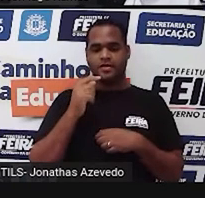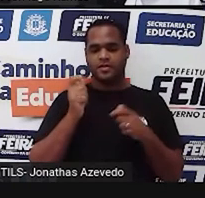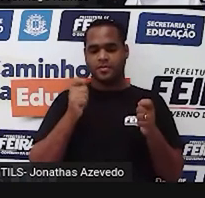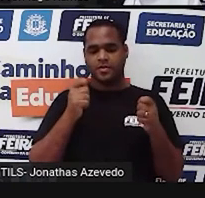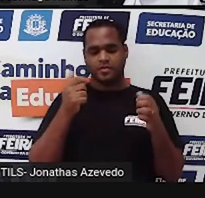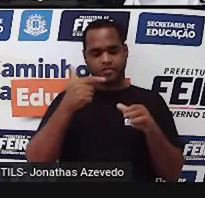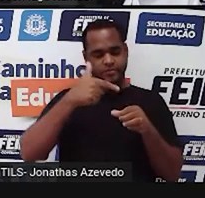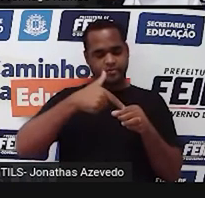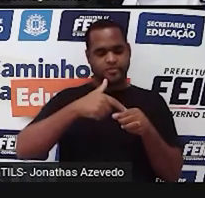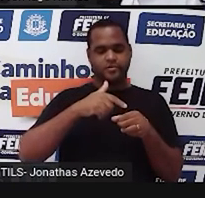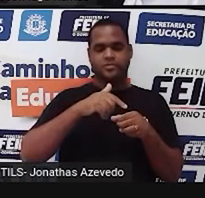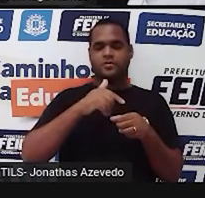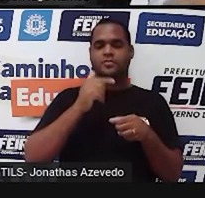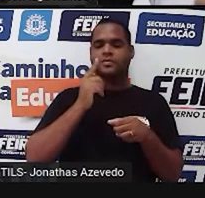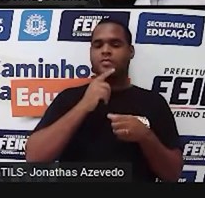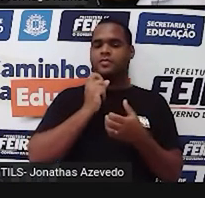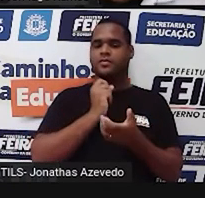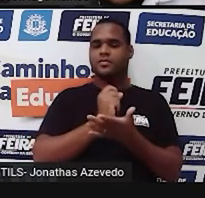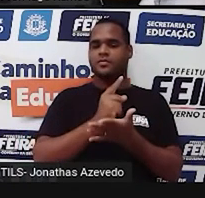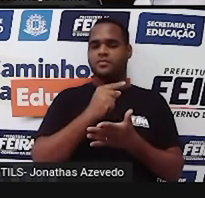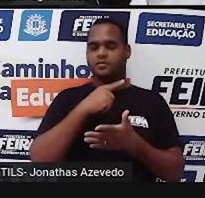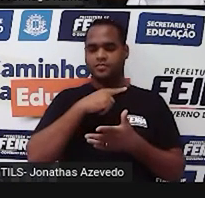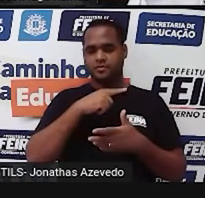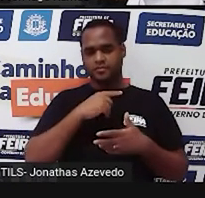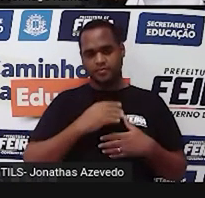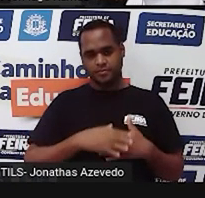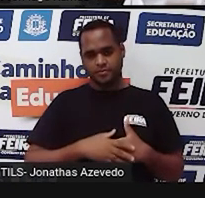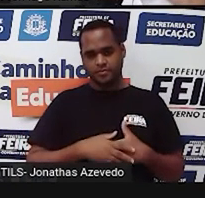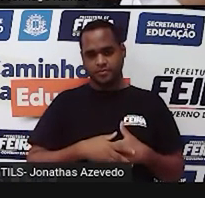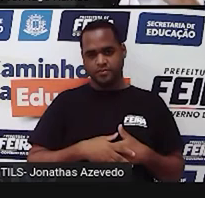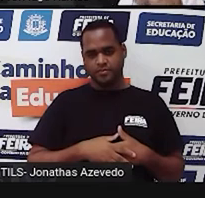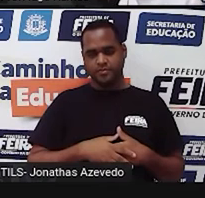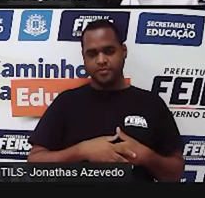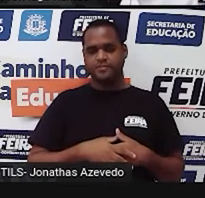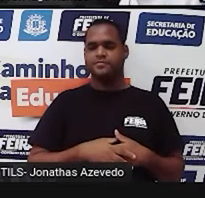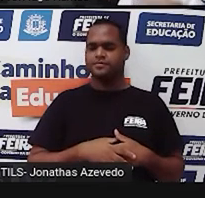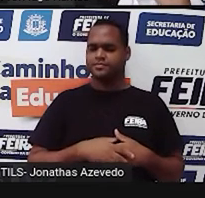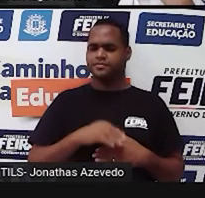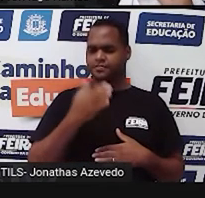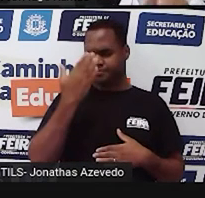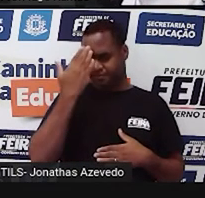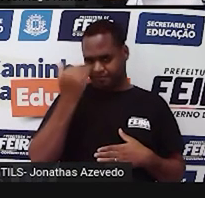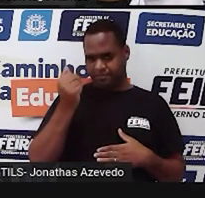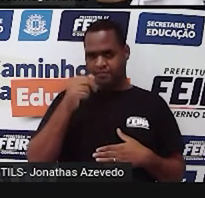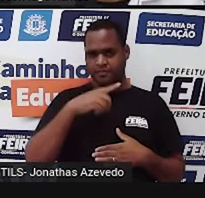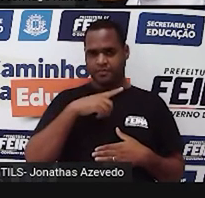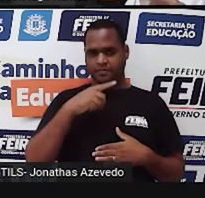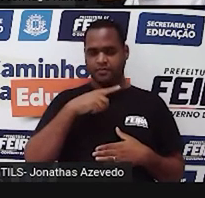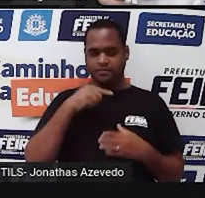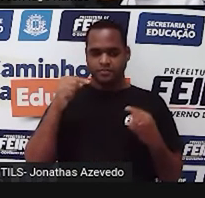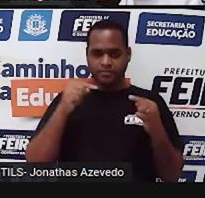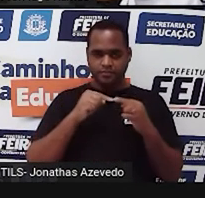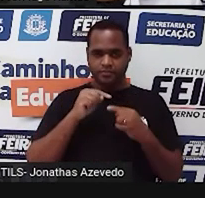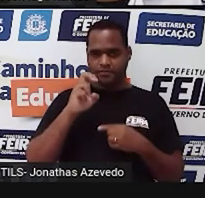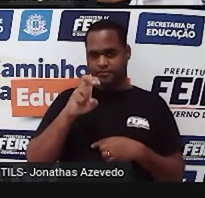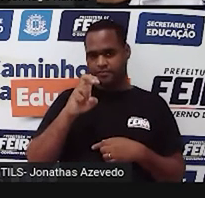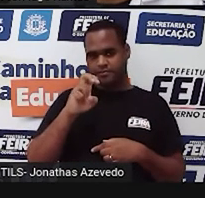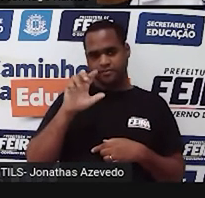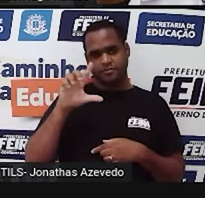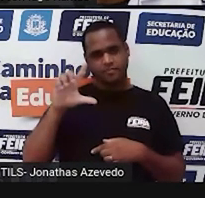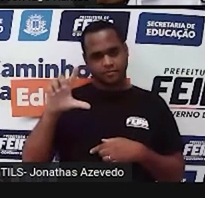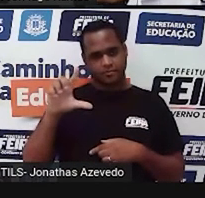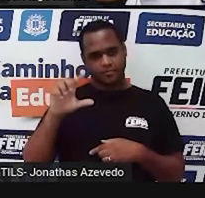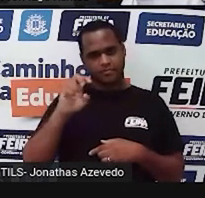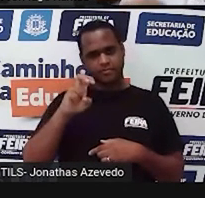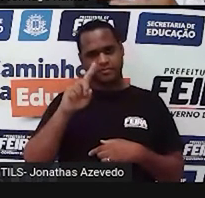abastecimento? Na situação dos 5 litros, sabendo que cada litro é R$5,99,